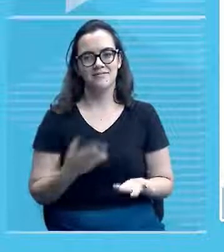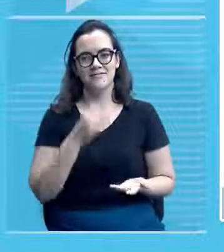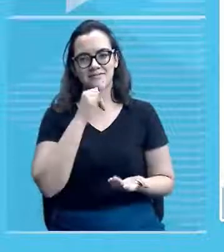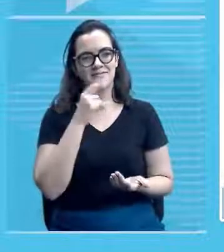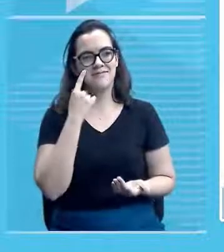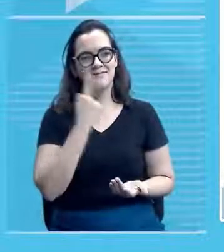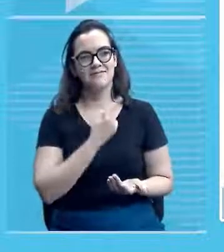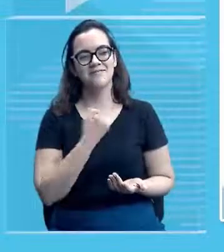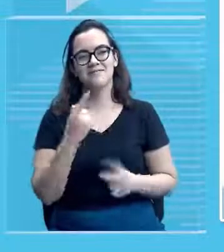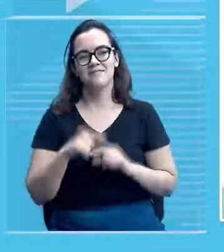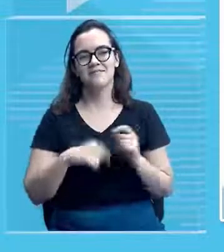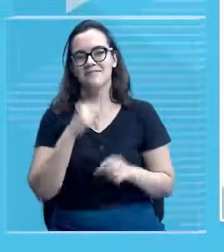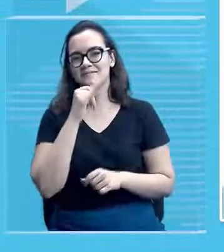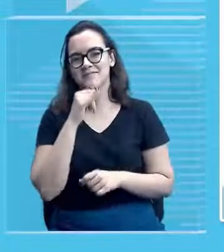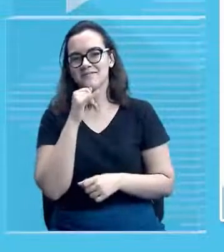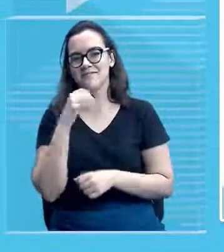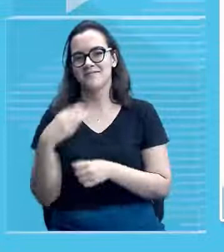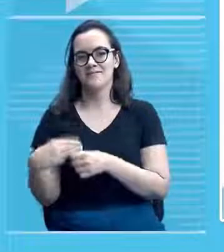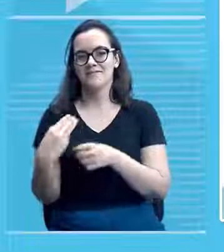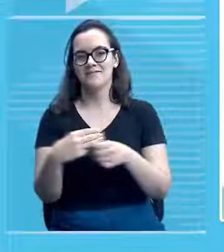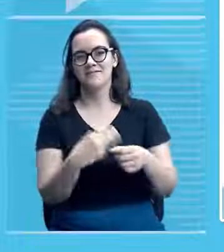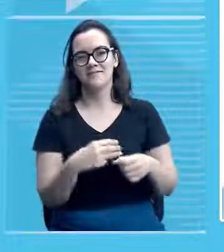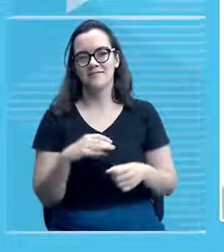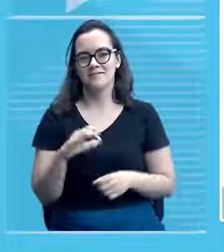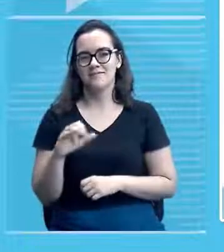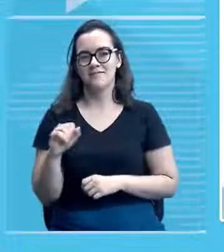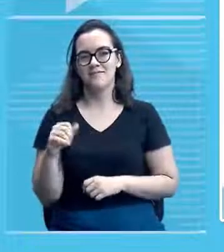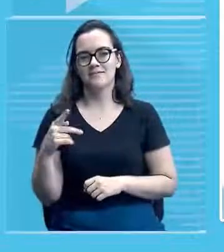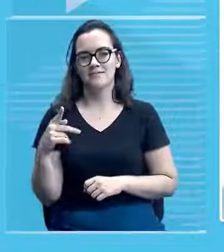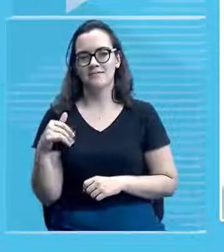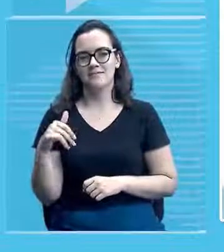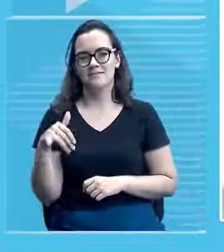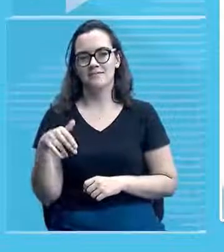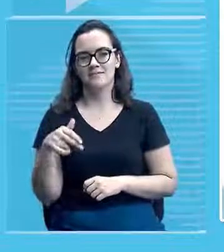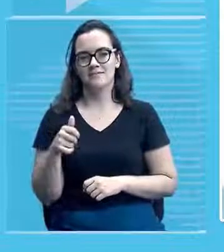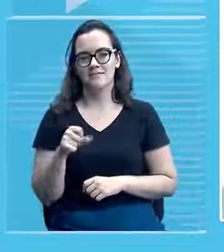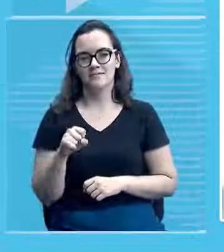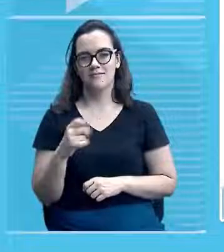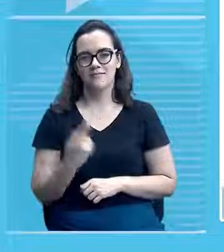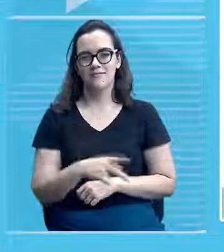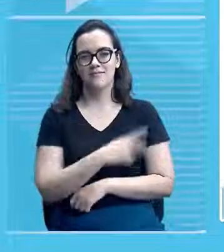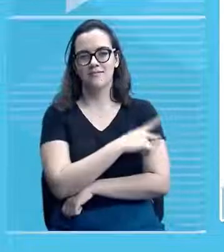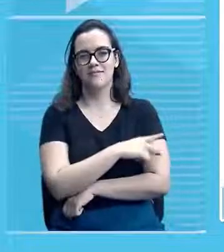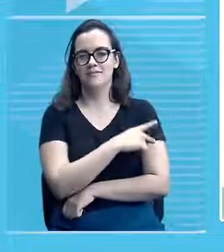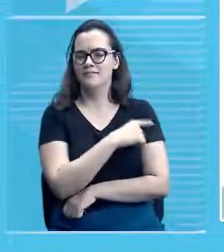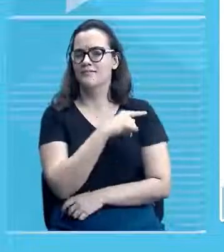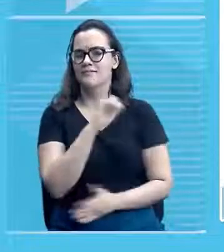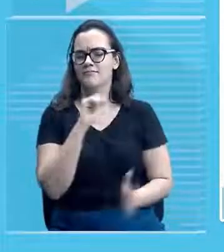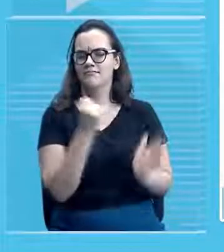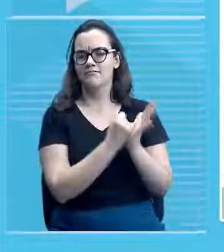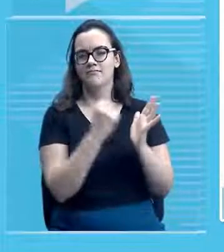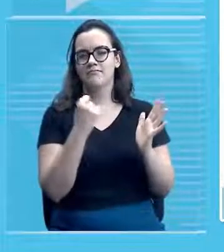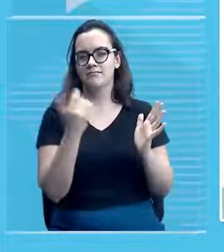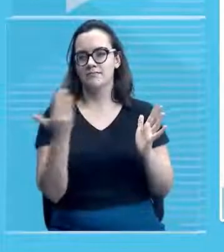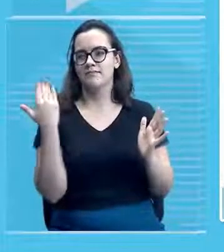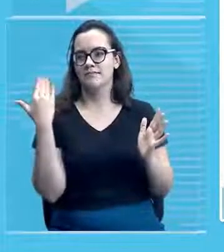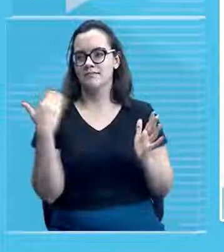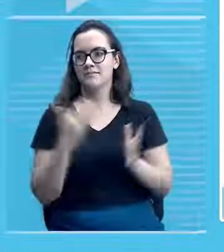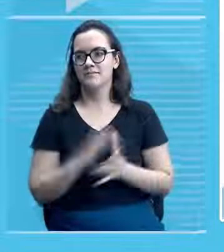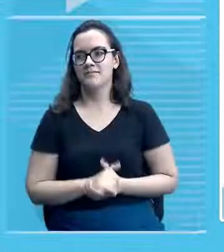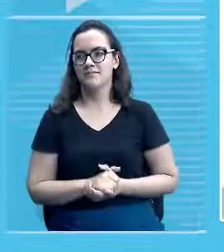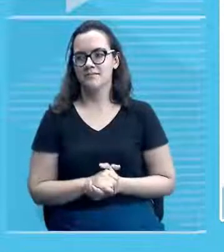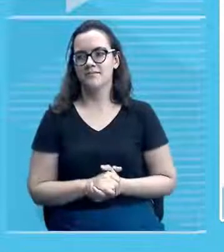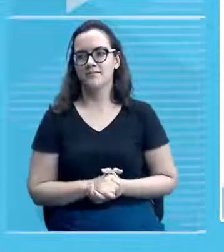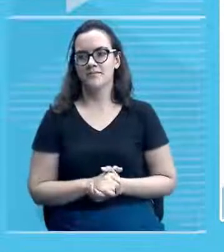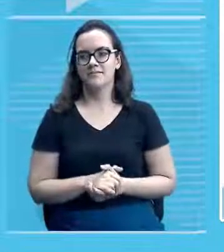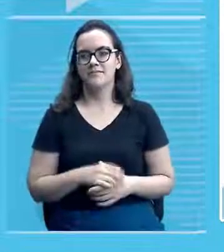Campinas do Piauí e aí ela, ela na época, né? Teve um... Foi um marco, né? Foi um marco, já que